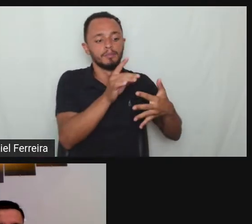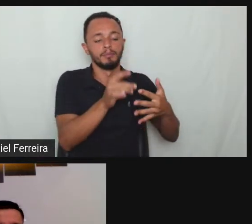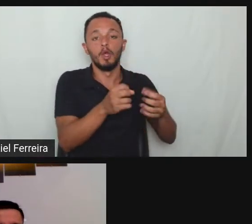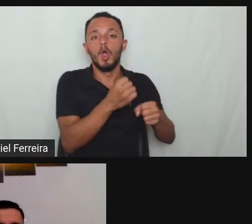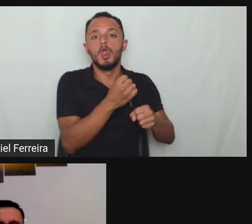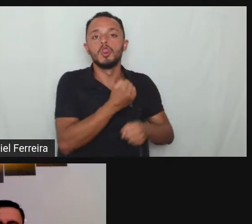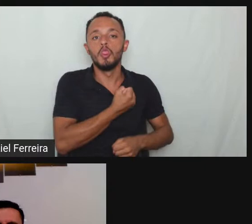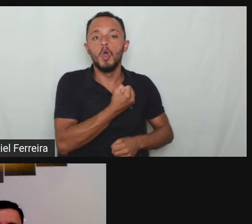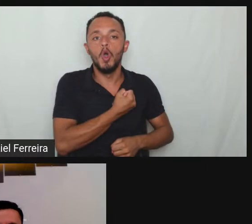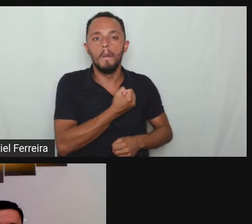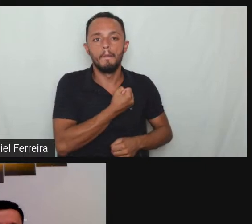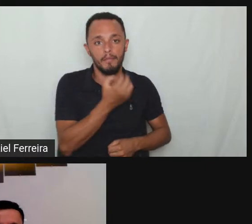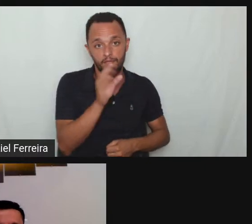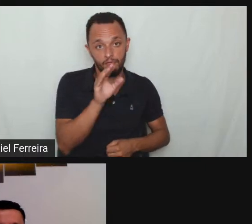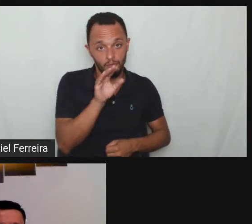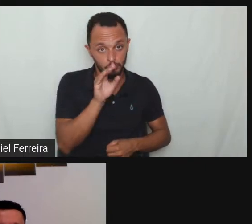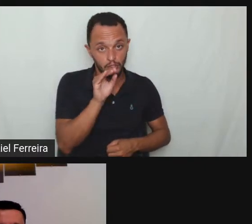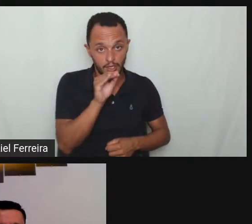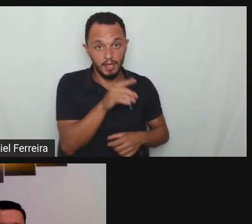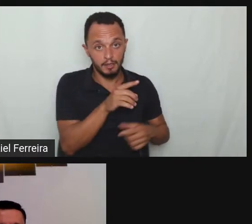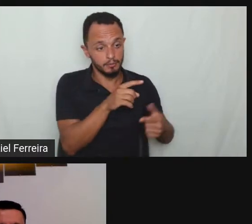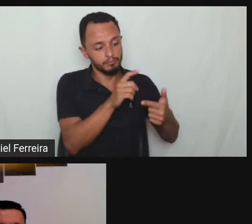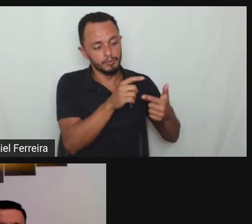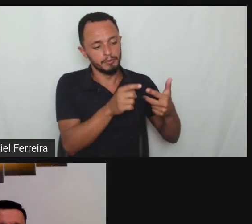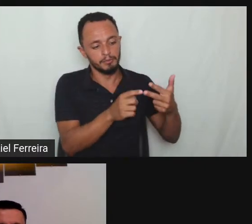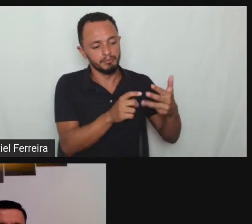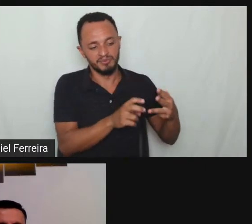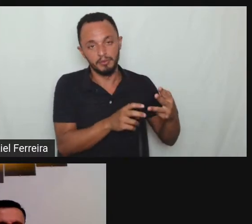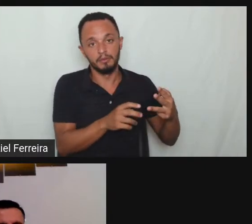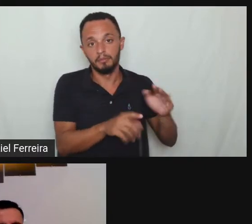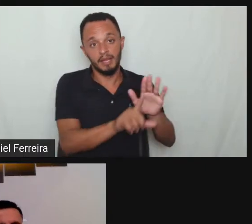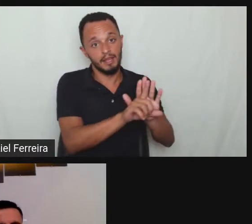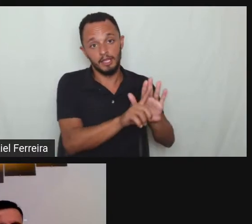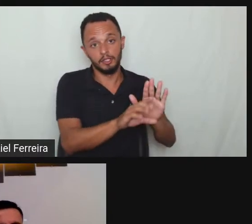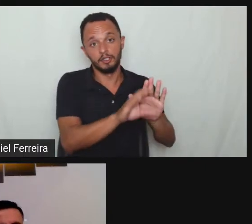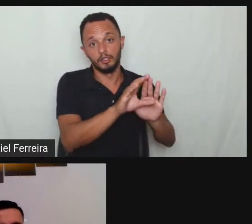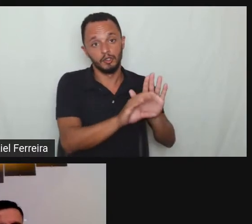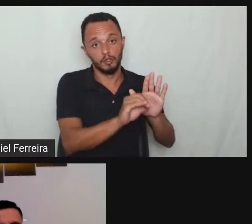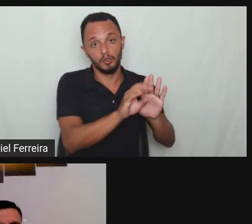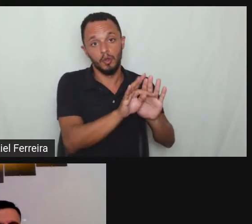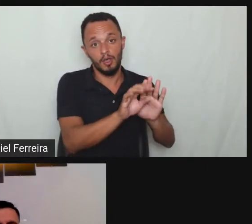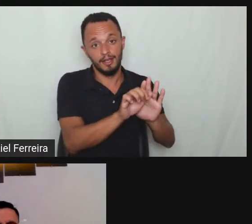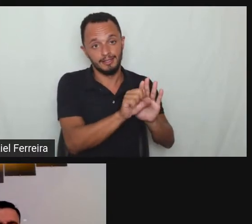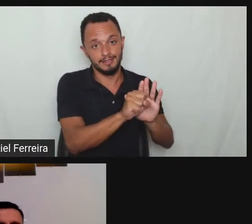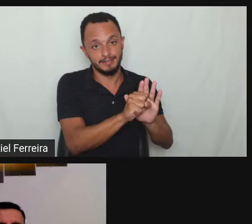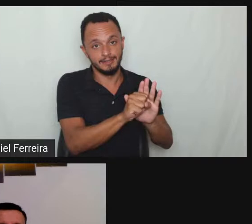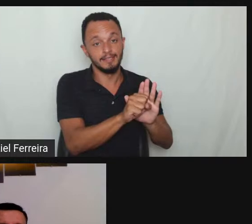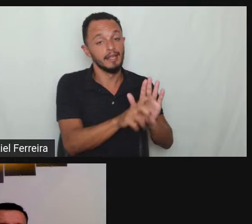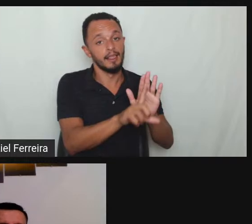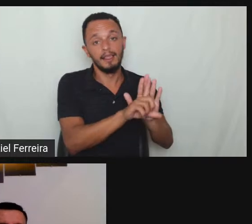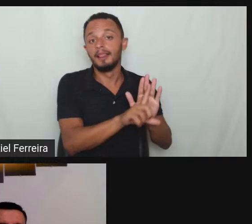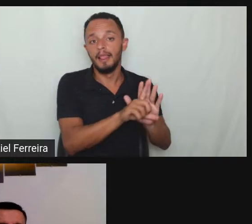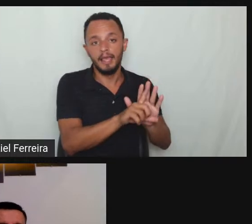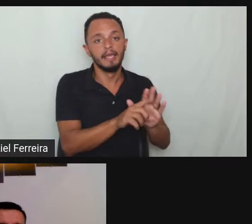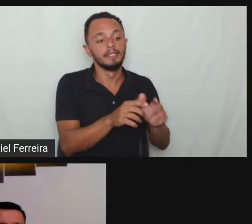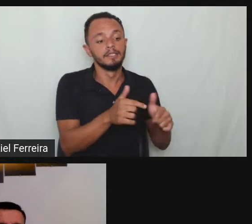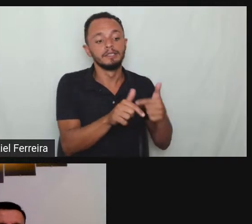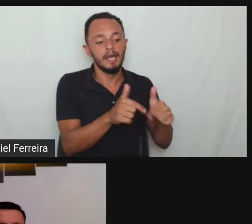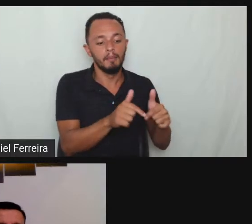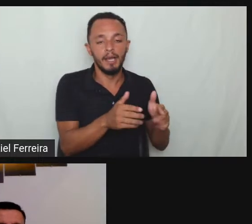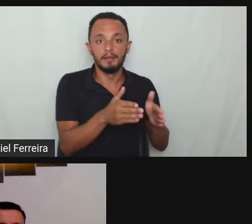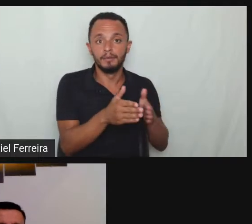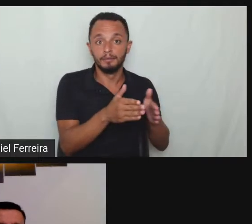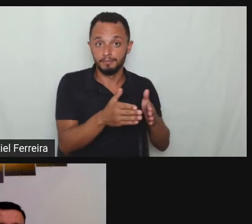aí para atingir essa lei de cotas lembrando tá pessoal se não seguir essas observações que o Marcelo tá